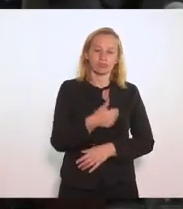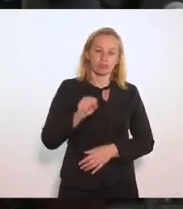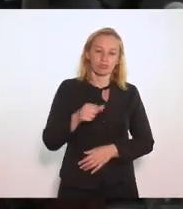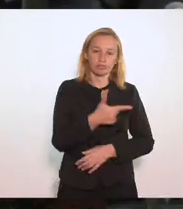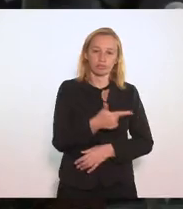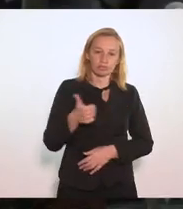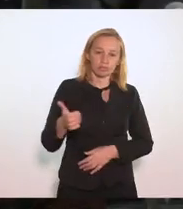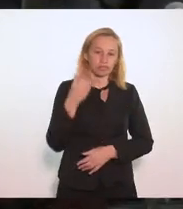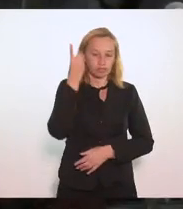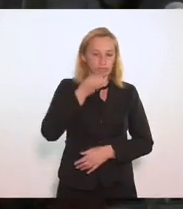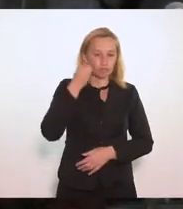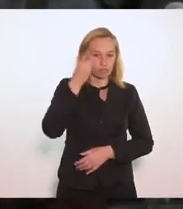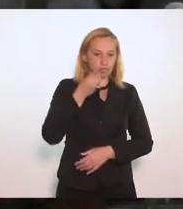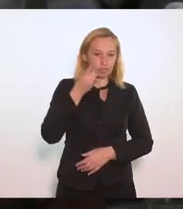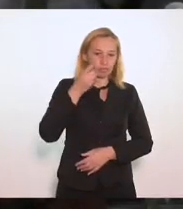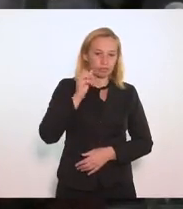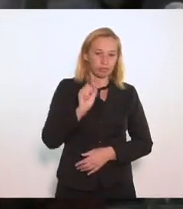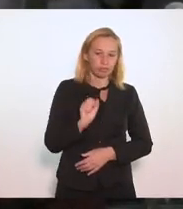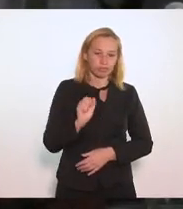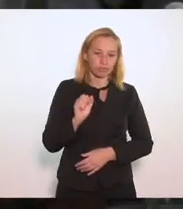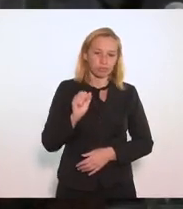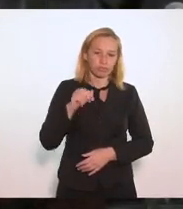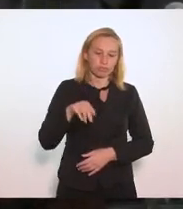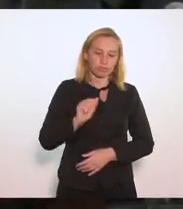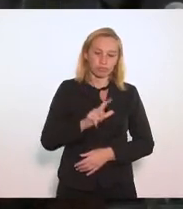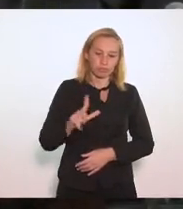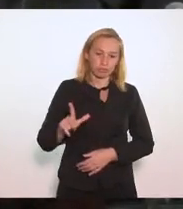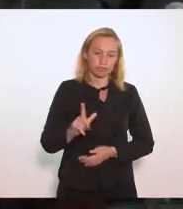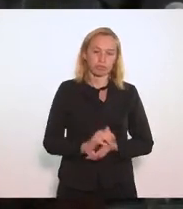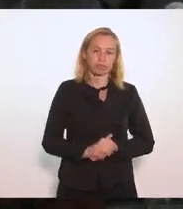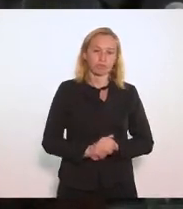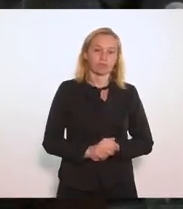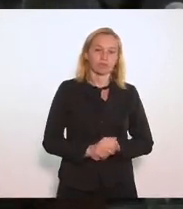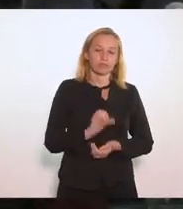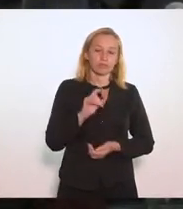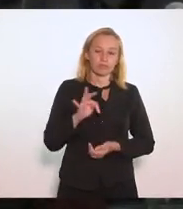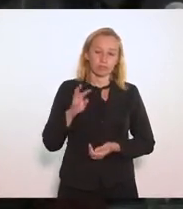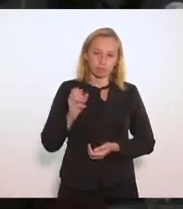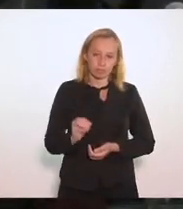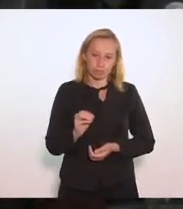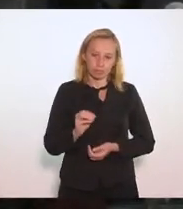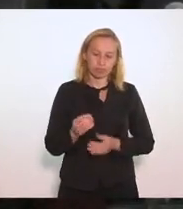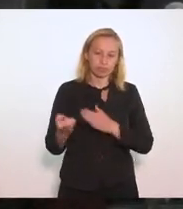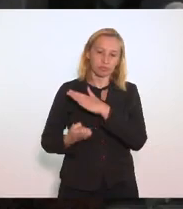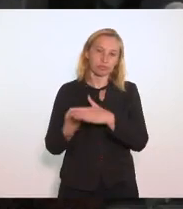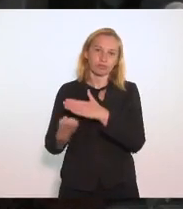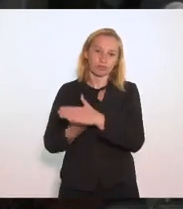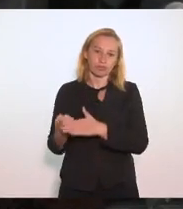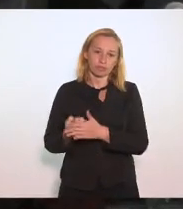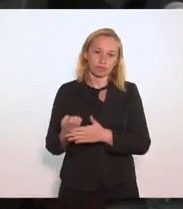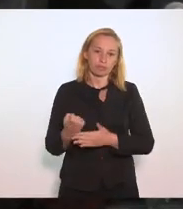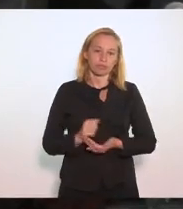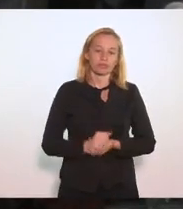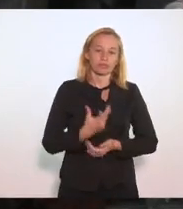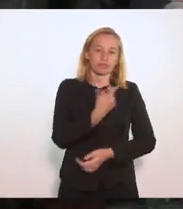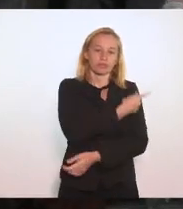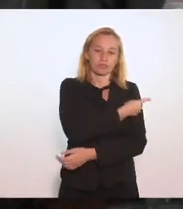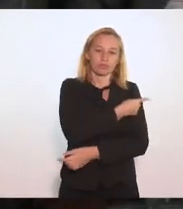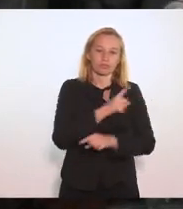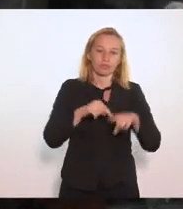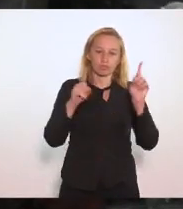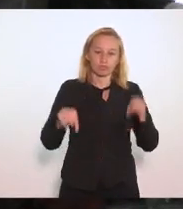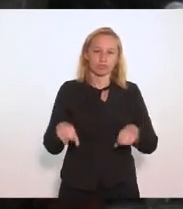21, de autoria do deputado Noel de Carvalho Que dispensa das restrições sanitárias e funcionamento das empresas Que vacinarem os seus funcionários na forma